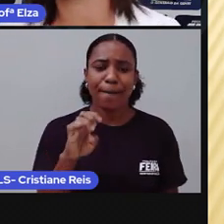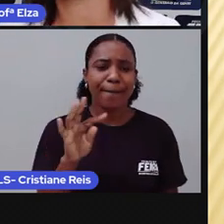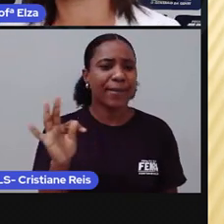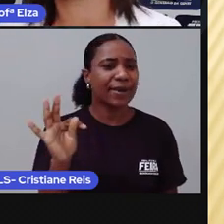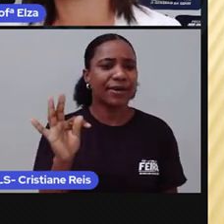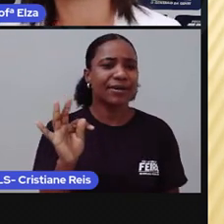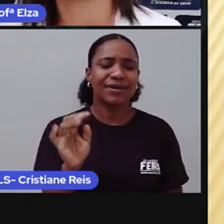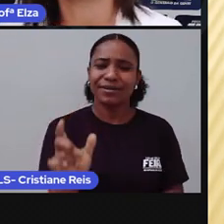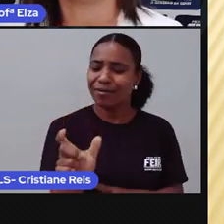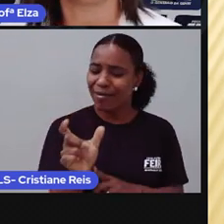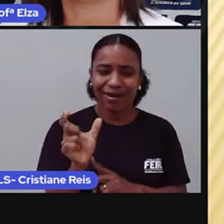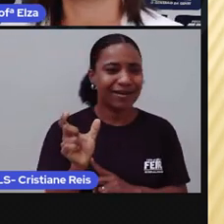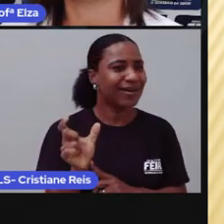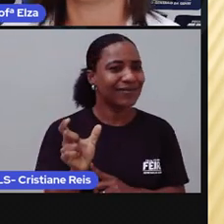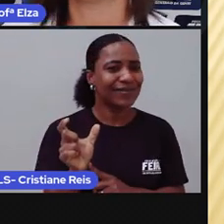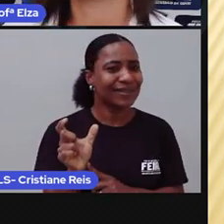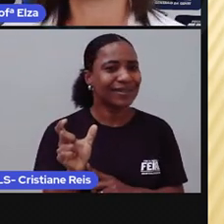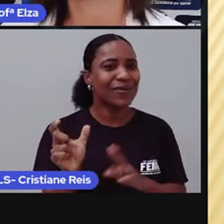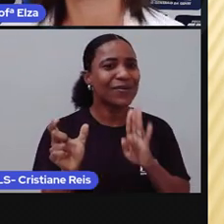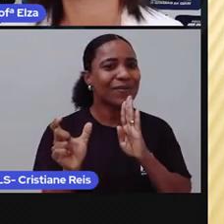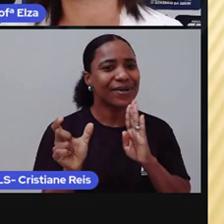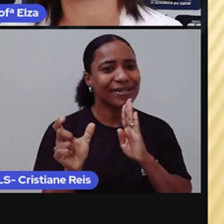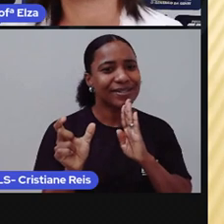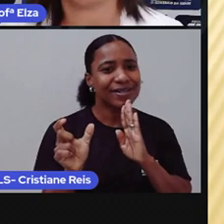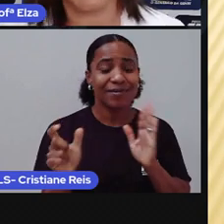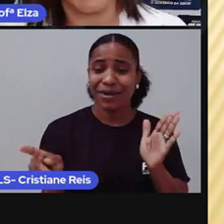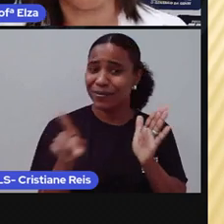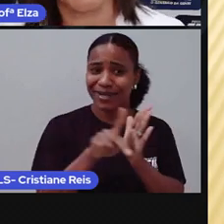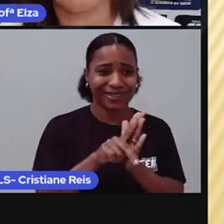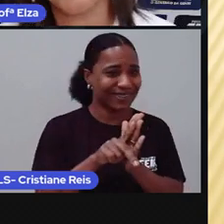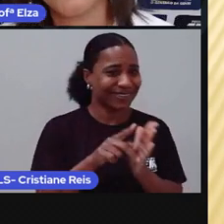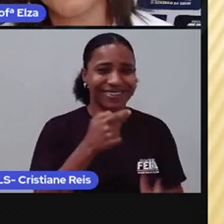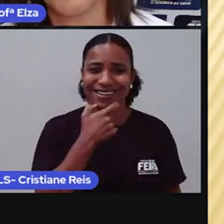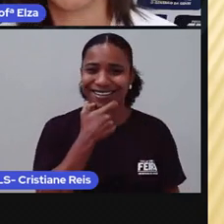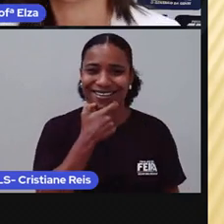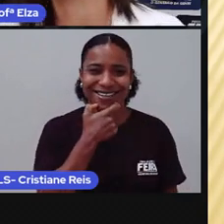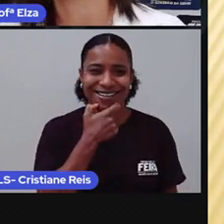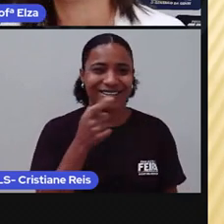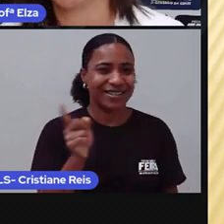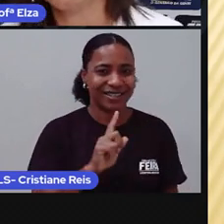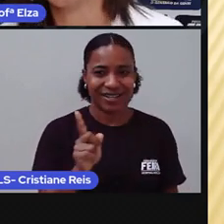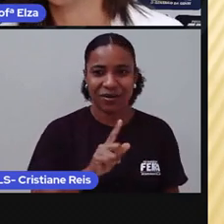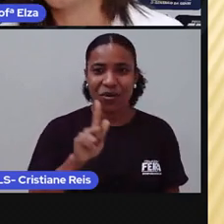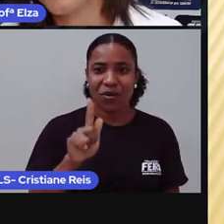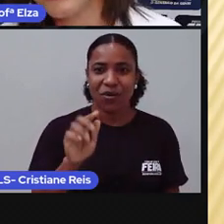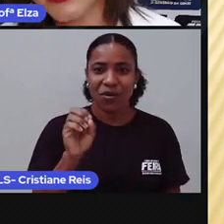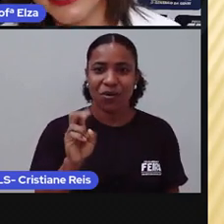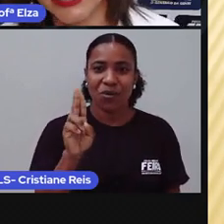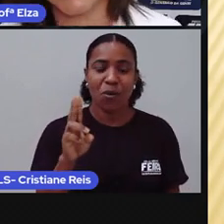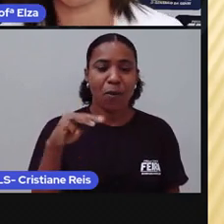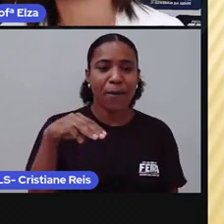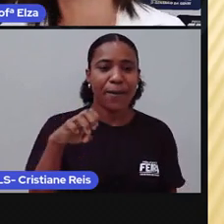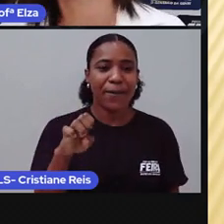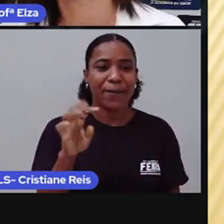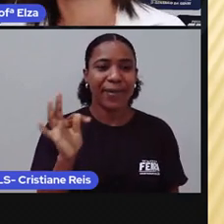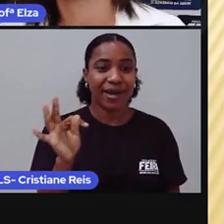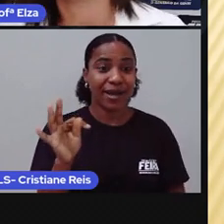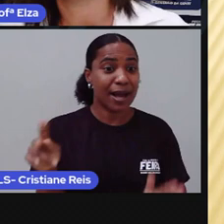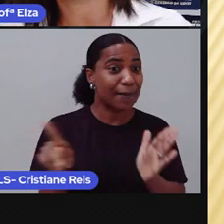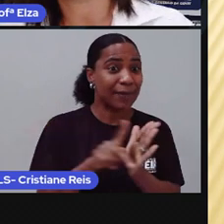vocês. Não é proveniente da língua inglesa. A palavra Gourmet deriva do francês.